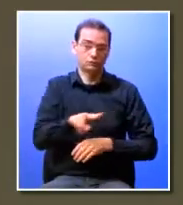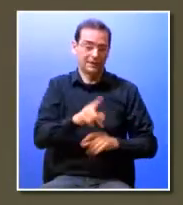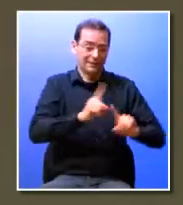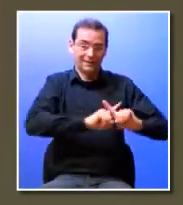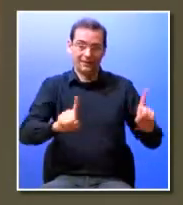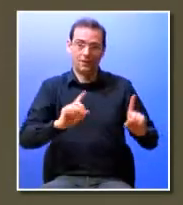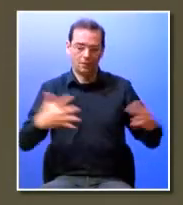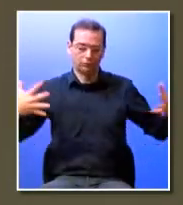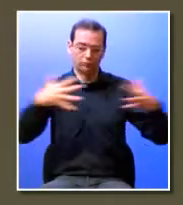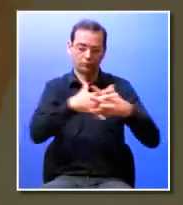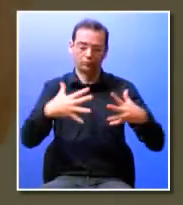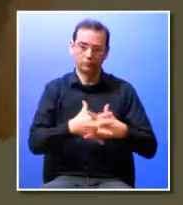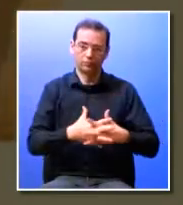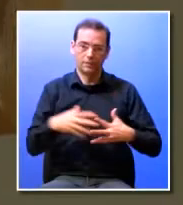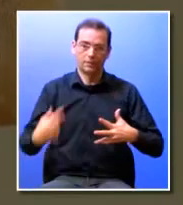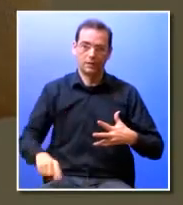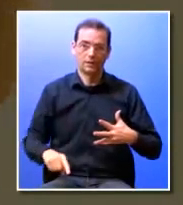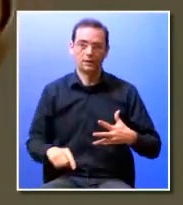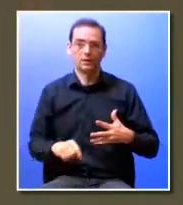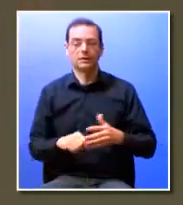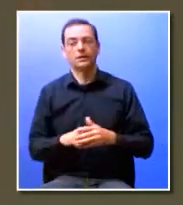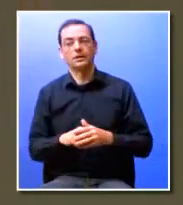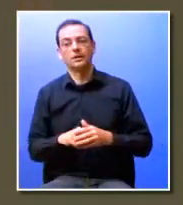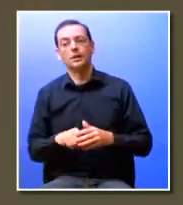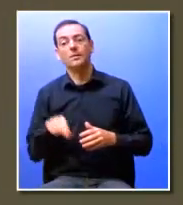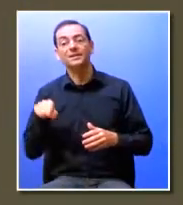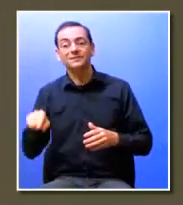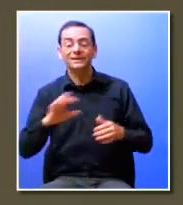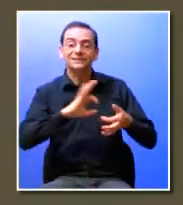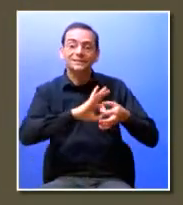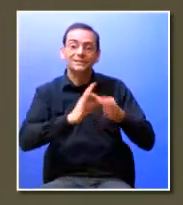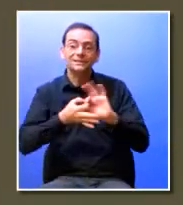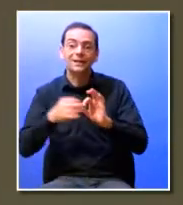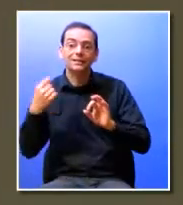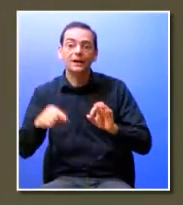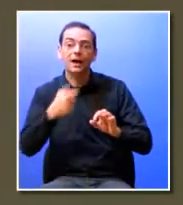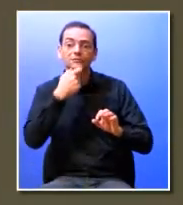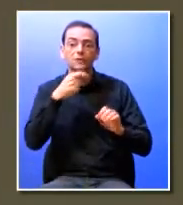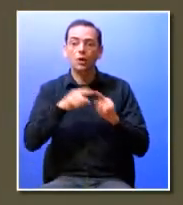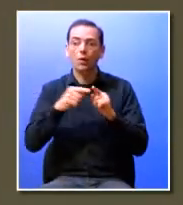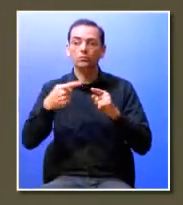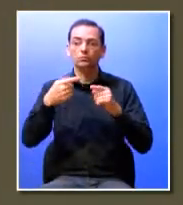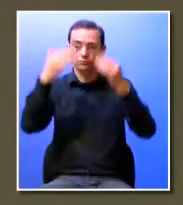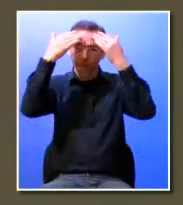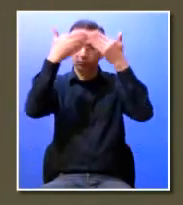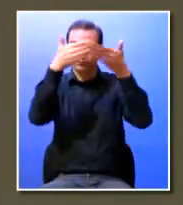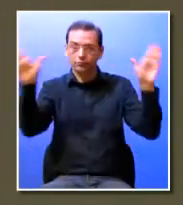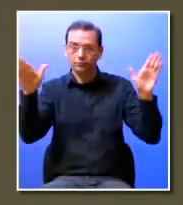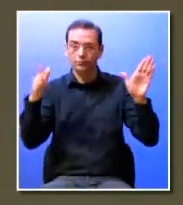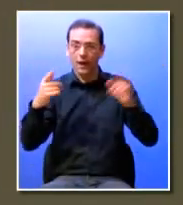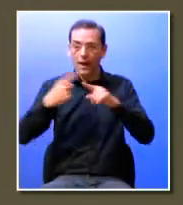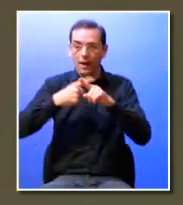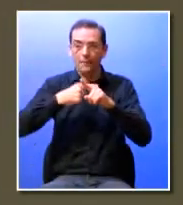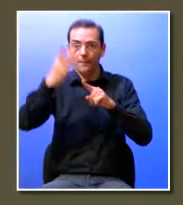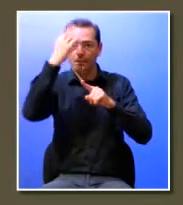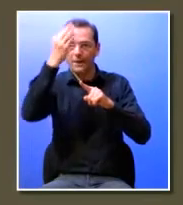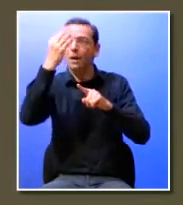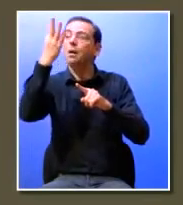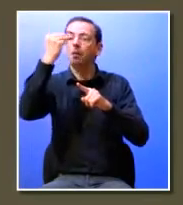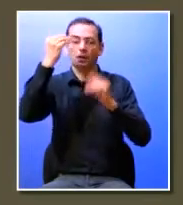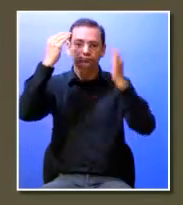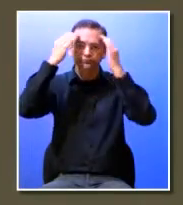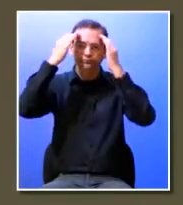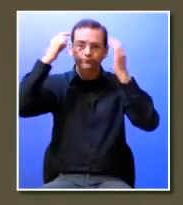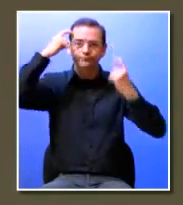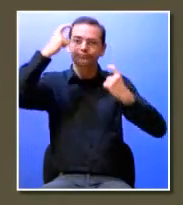impactar uns aos outros mas isto tudo acaba por só fazer sentido se nós tivermos esta predisposição por trás e esta predisposição para aprender a pensar que também tem que